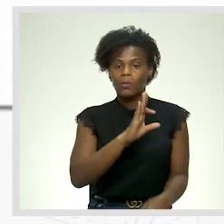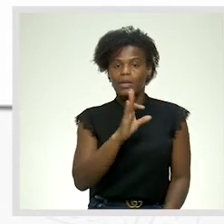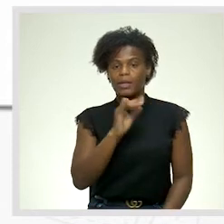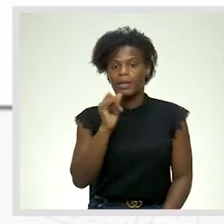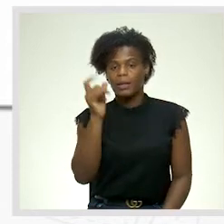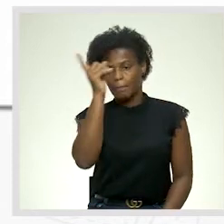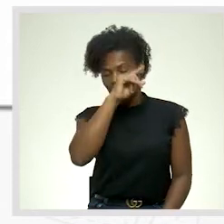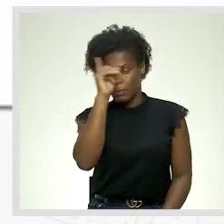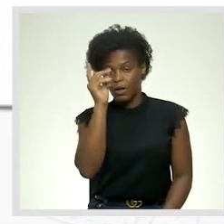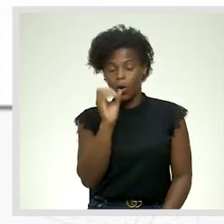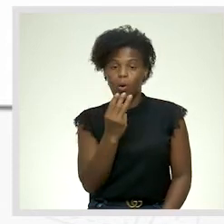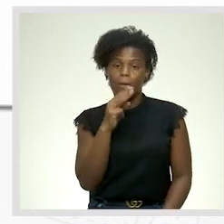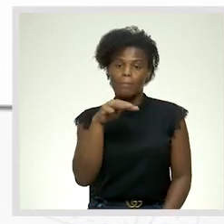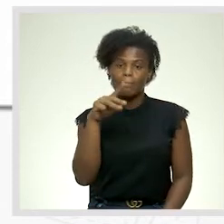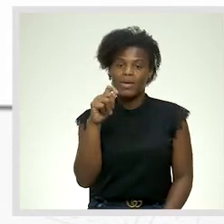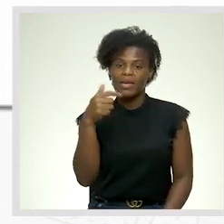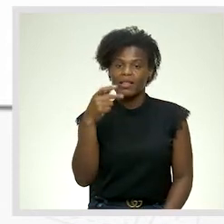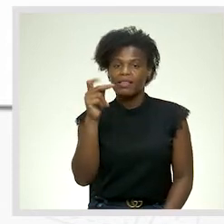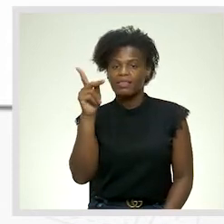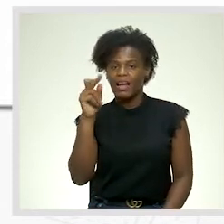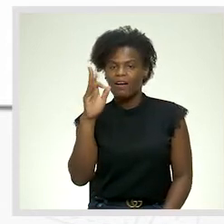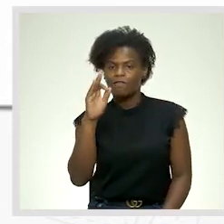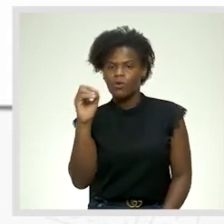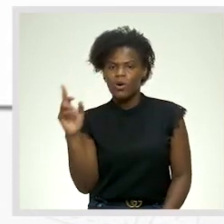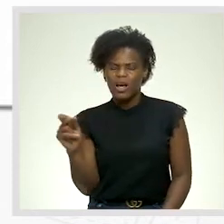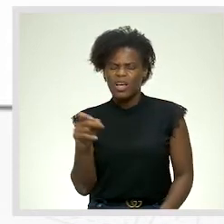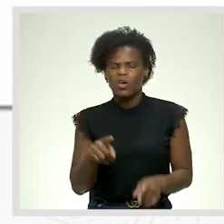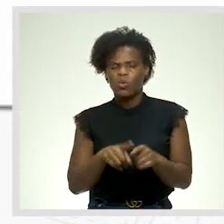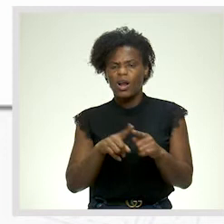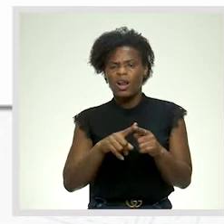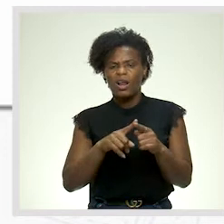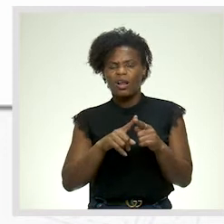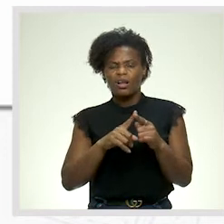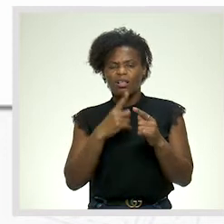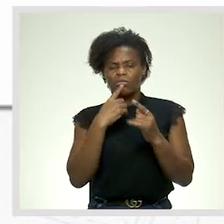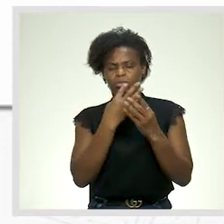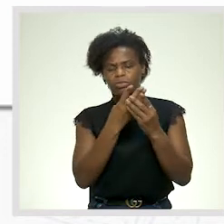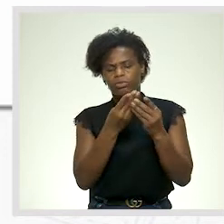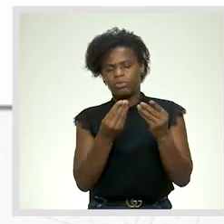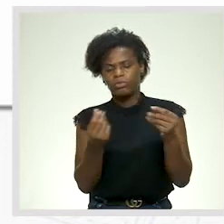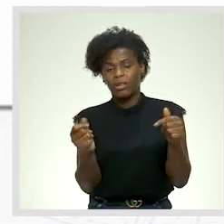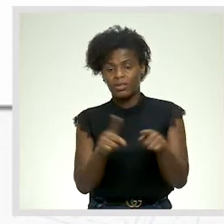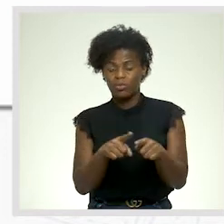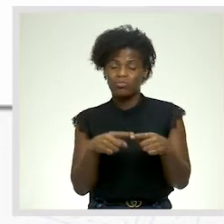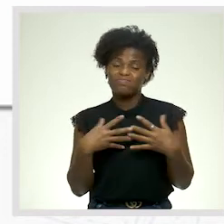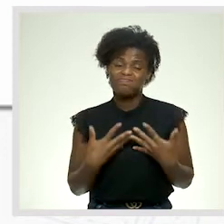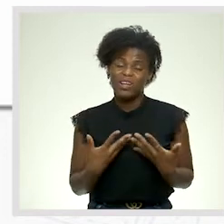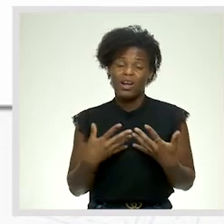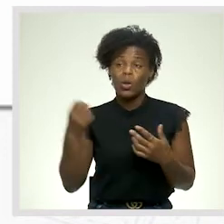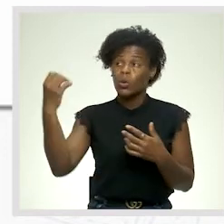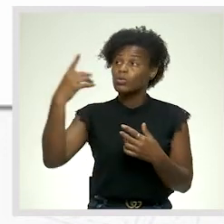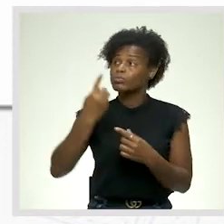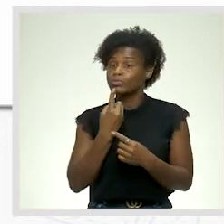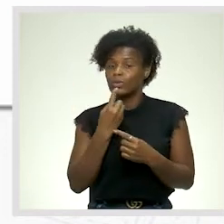metáfora Nas frases, desgastar-se como a luz da vela E derreter-se de saudades como uma